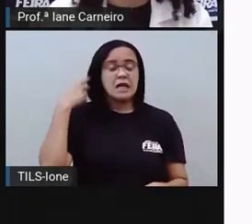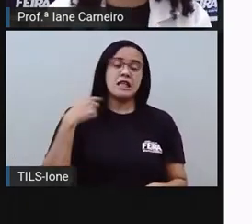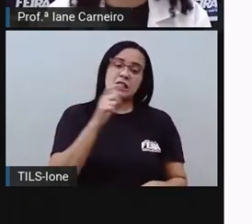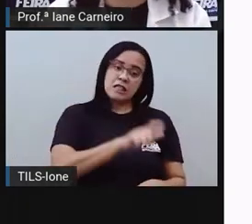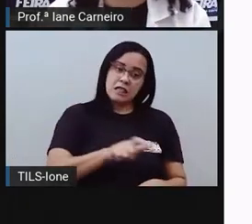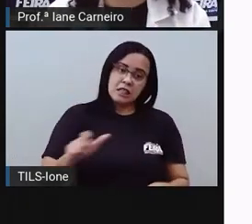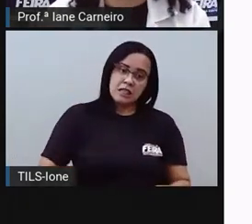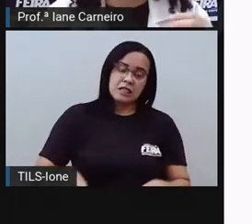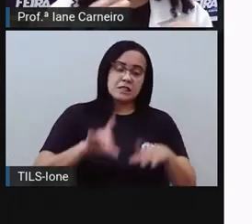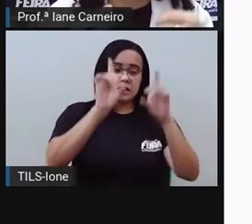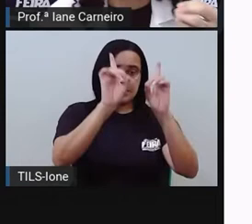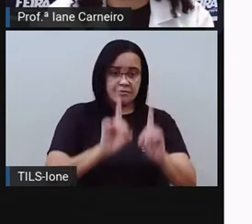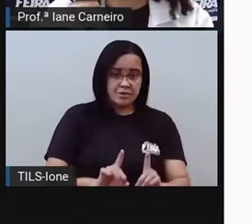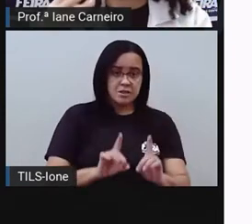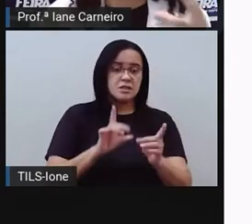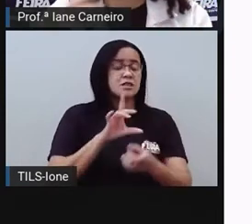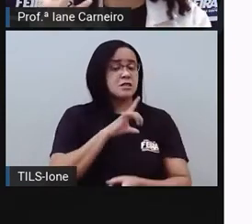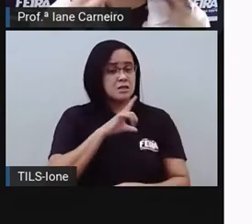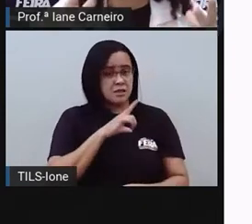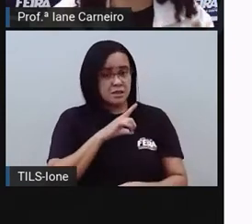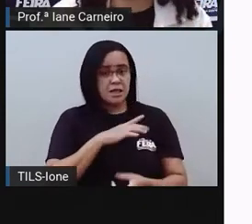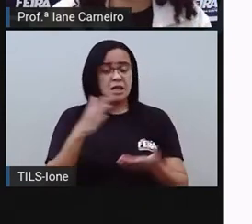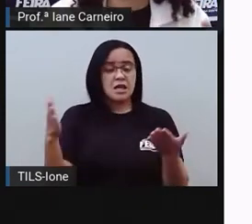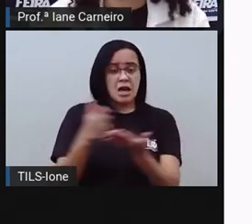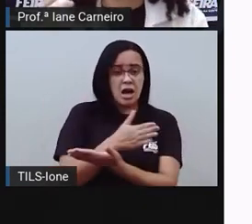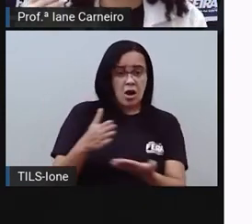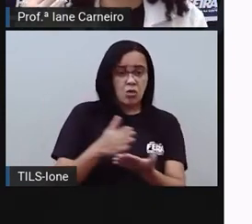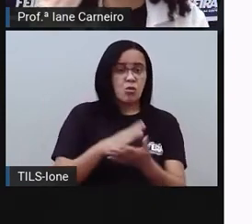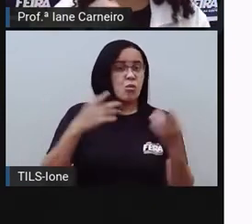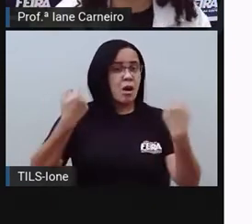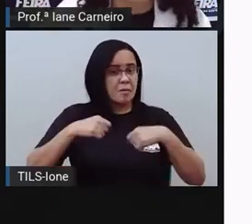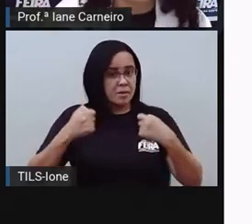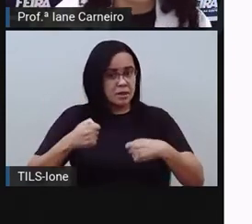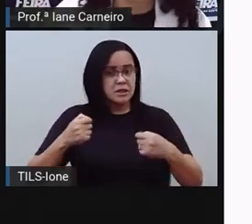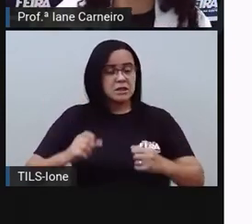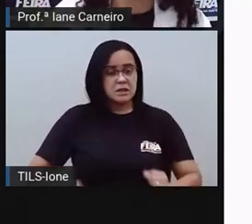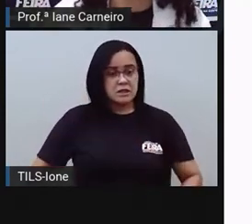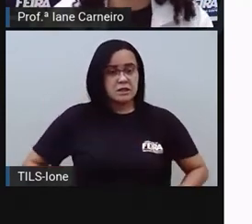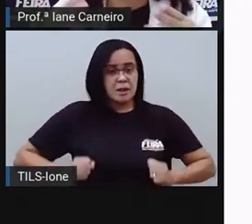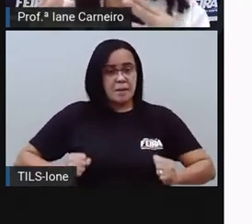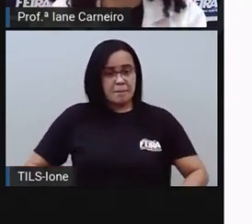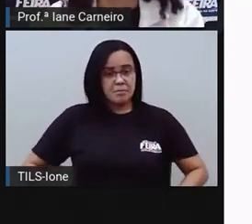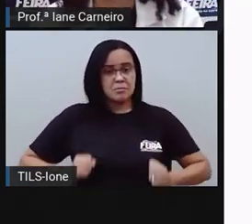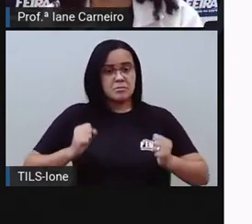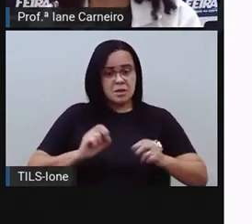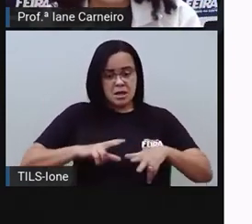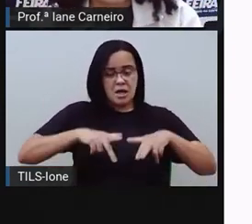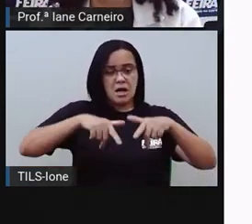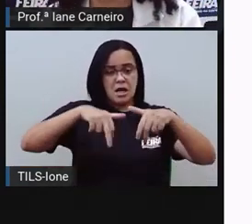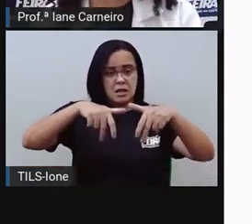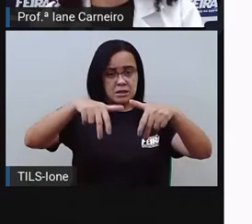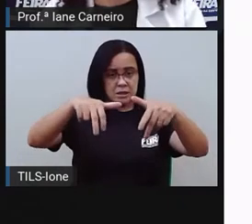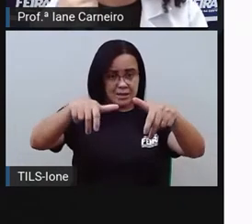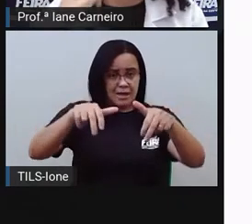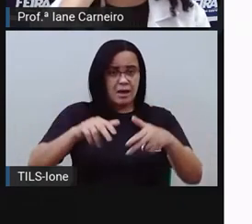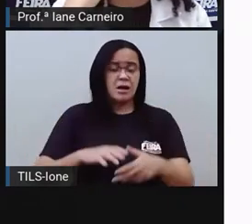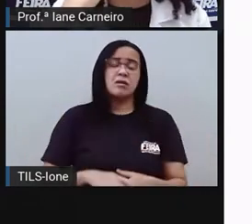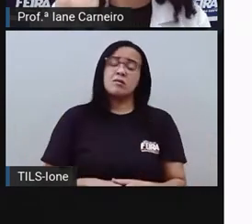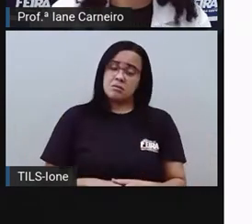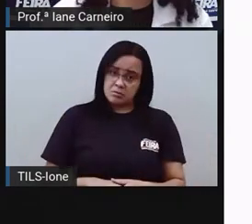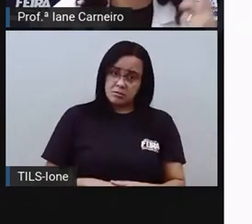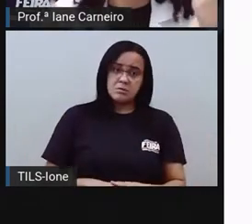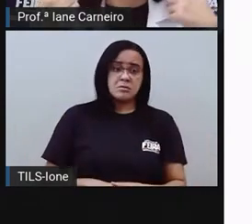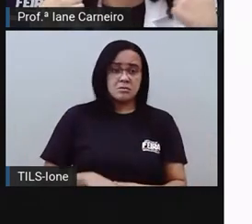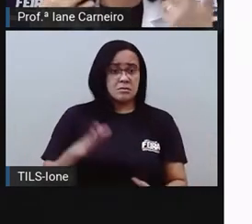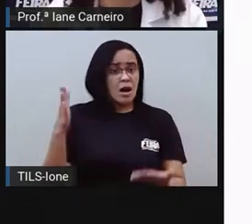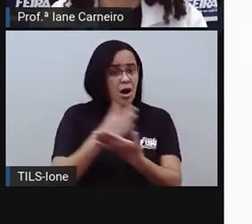precisam se locomover utilizando algum equipamento. Como o próprio livro fala, crianças que não